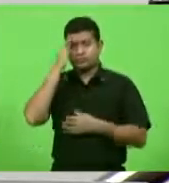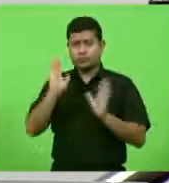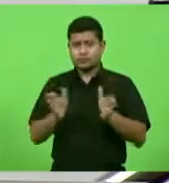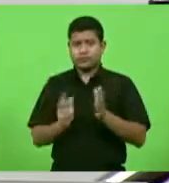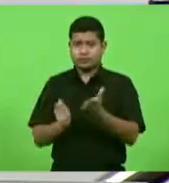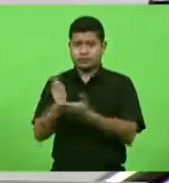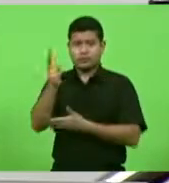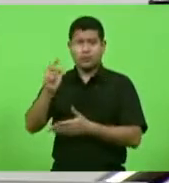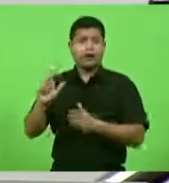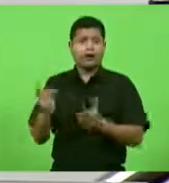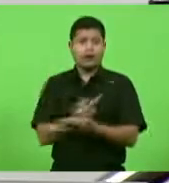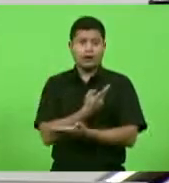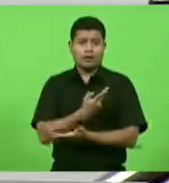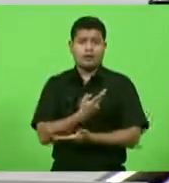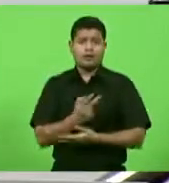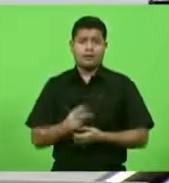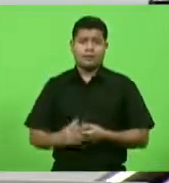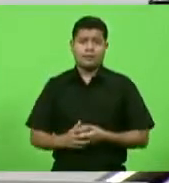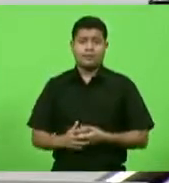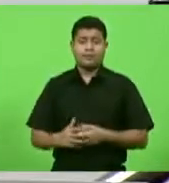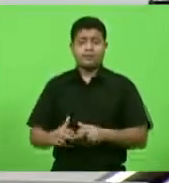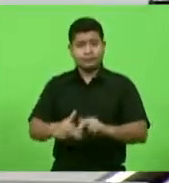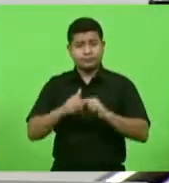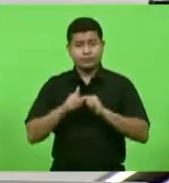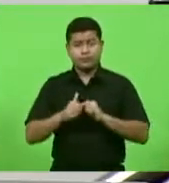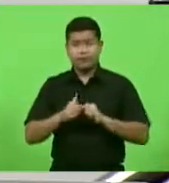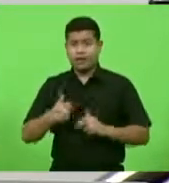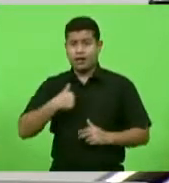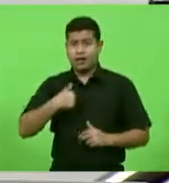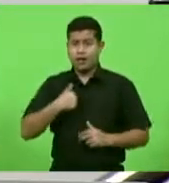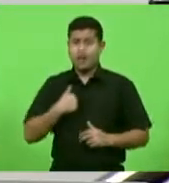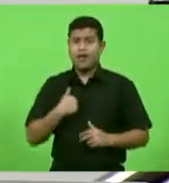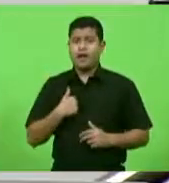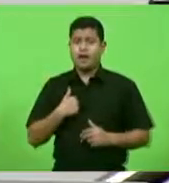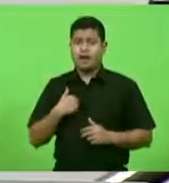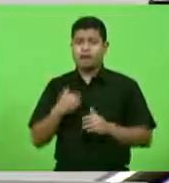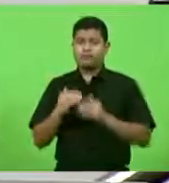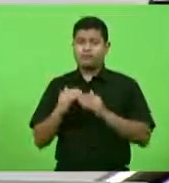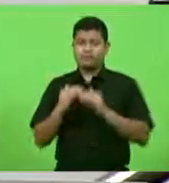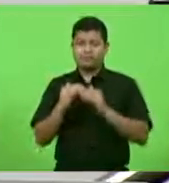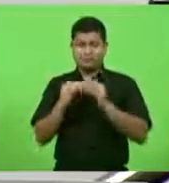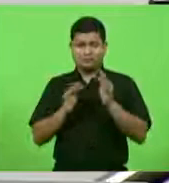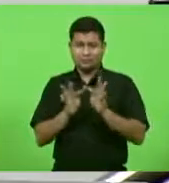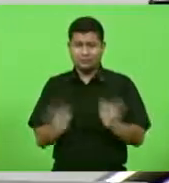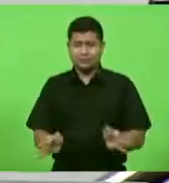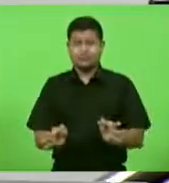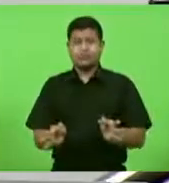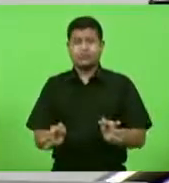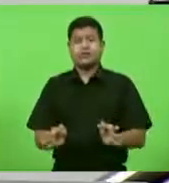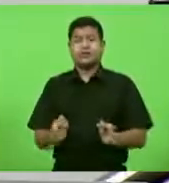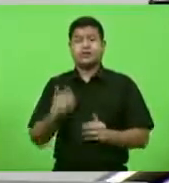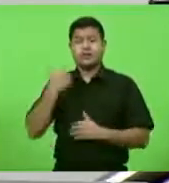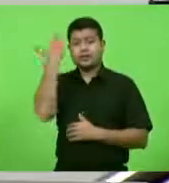portanto na minha humilde opinião ele foi no mínimo omisso